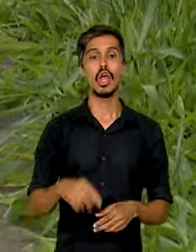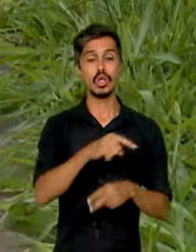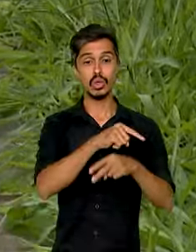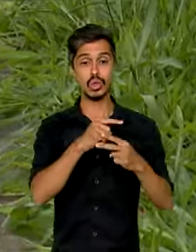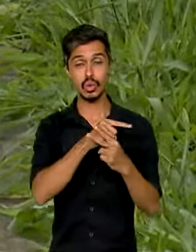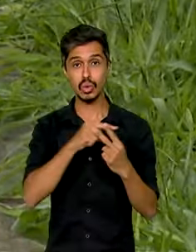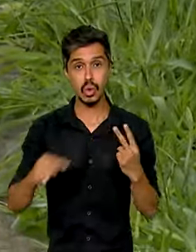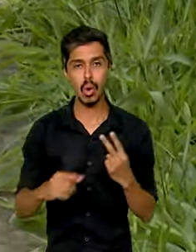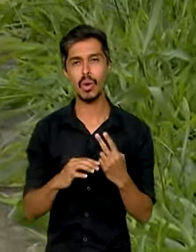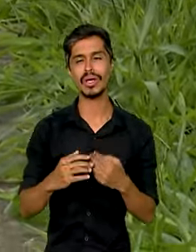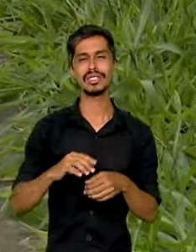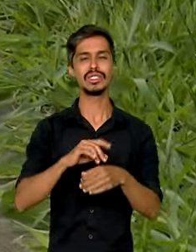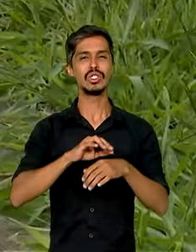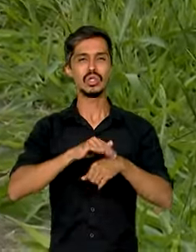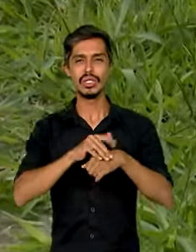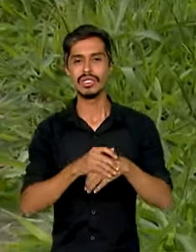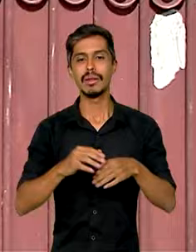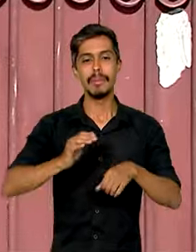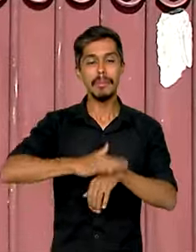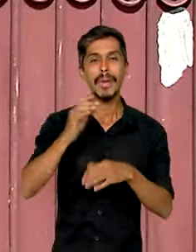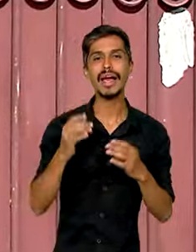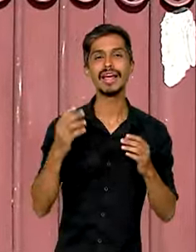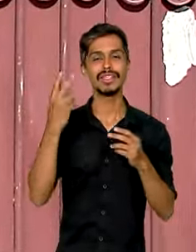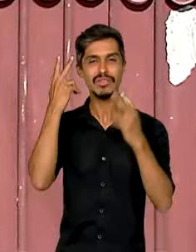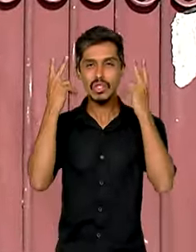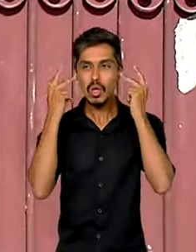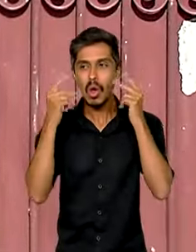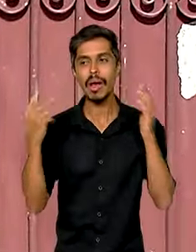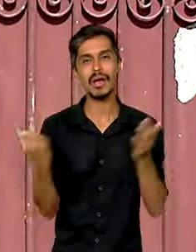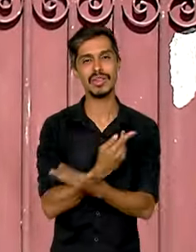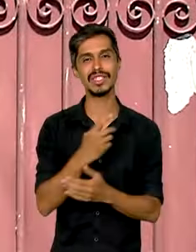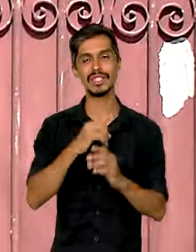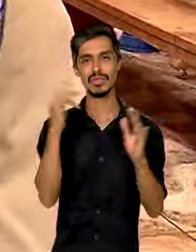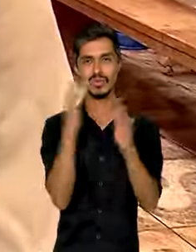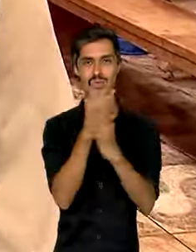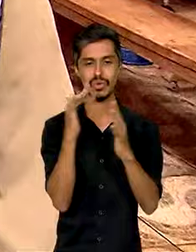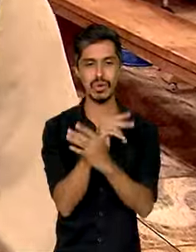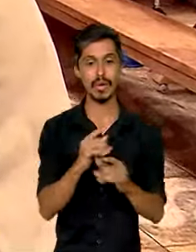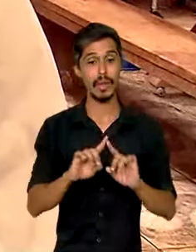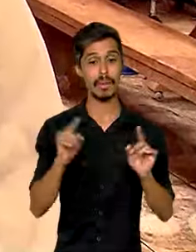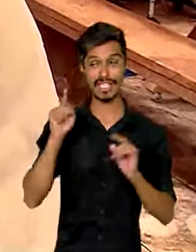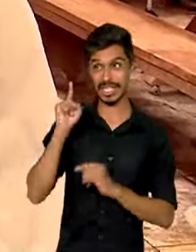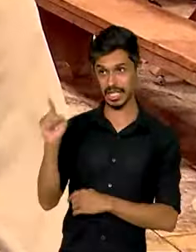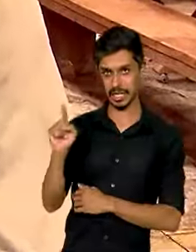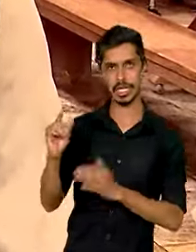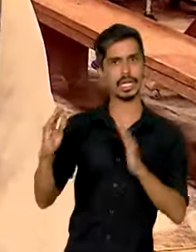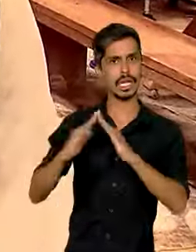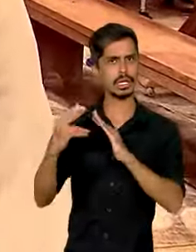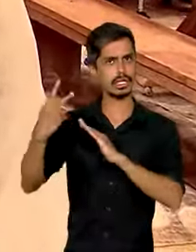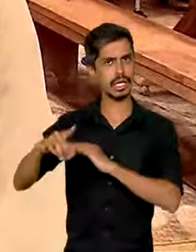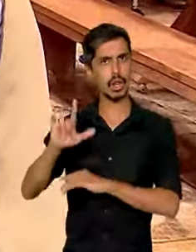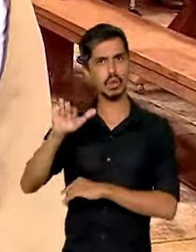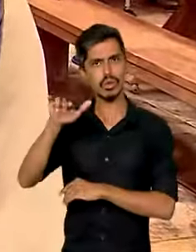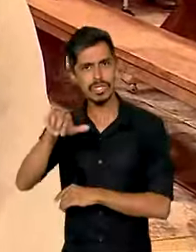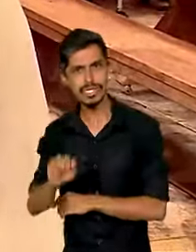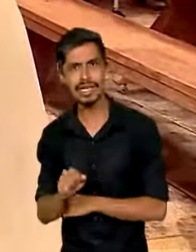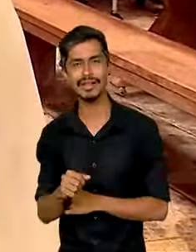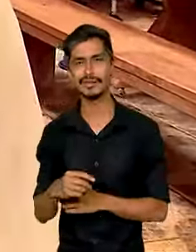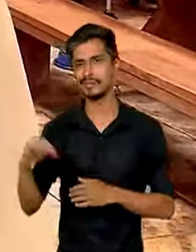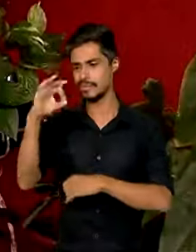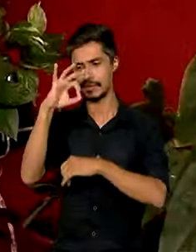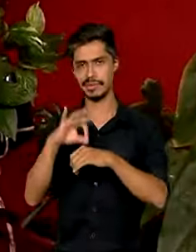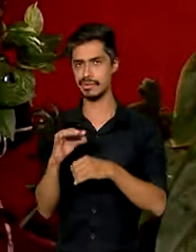mais comuns em ambientes urbanos. Mas pelo menos aqui, na casa da dona Lúcia, o mosquito